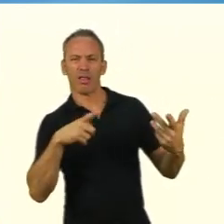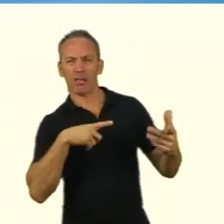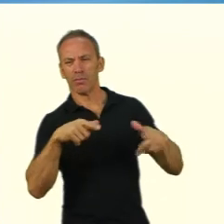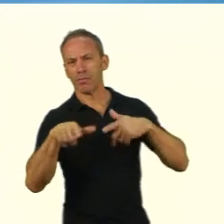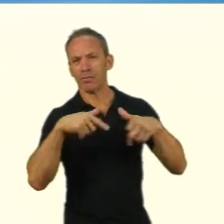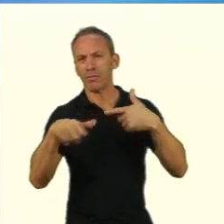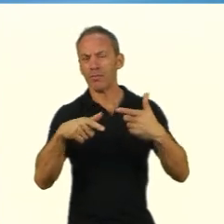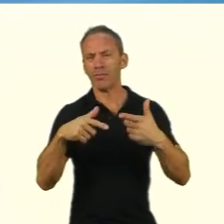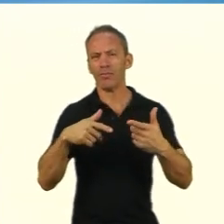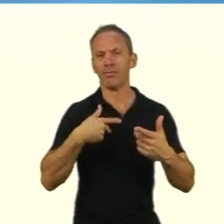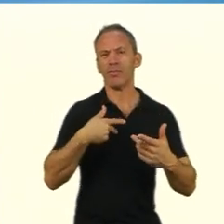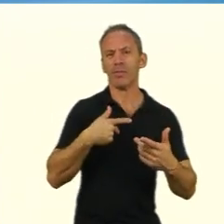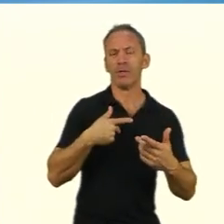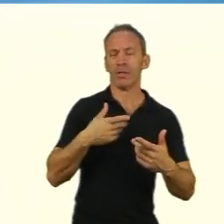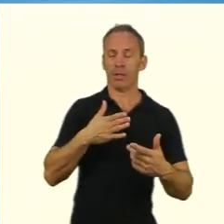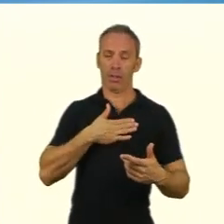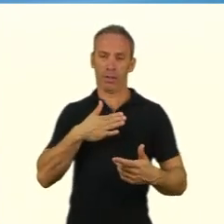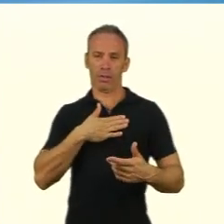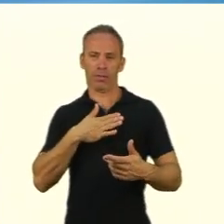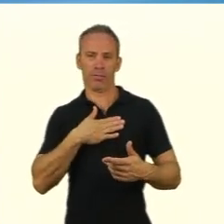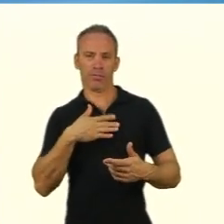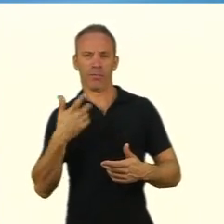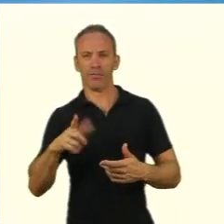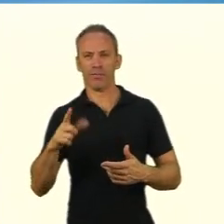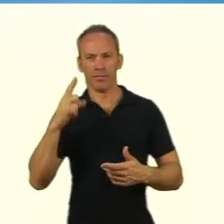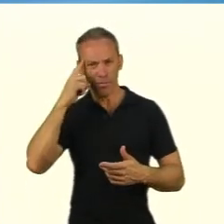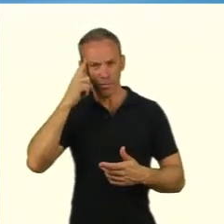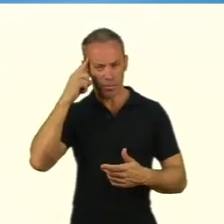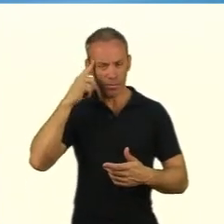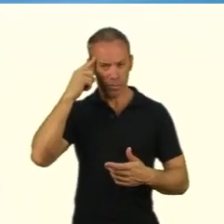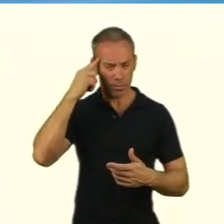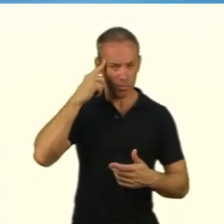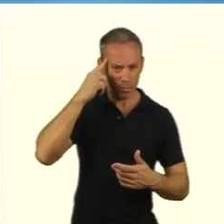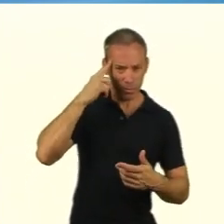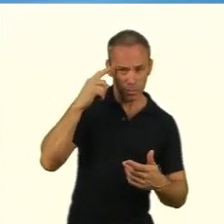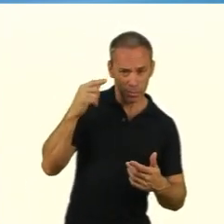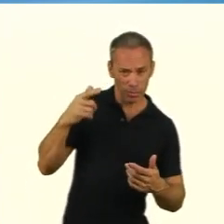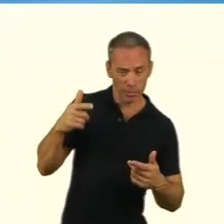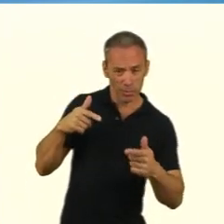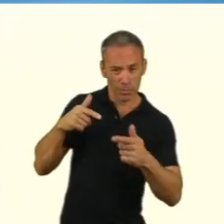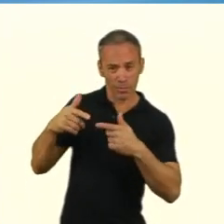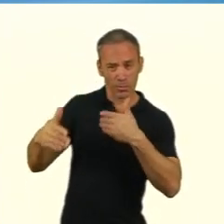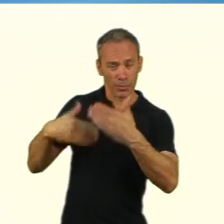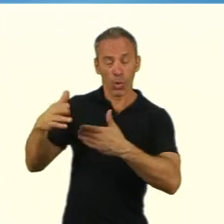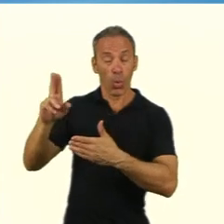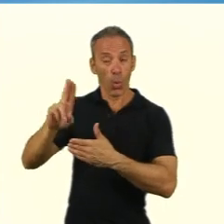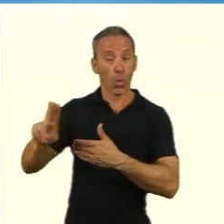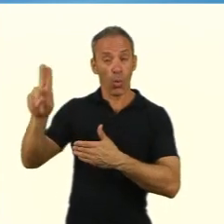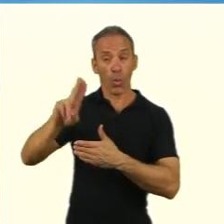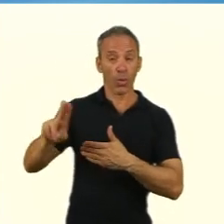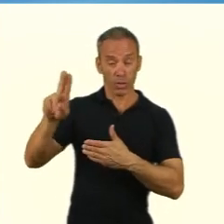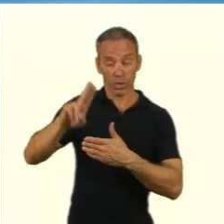nem tenho que vislumbrar um trabalho que não tem significação social nenhuma e nem tenho que pensar um trabalho que seja